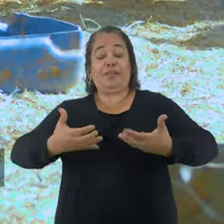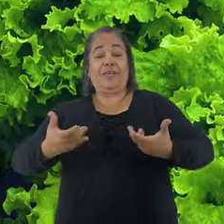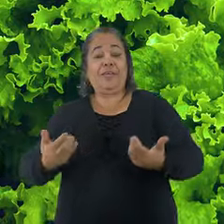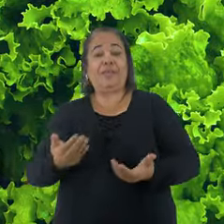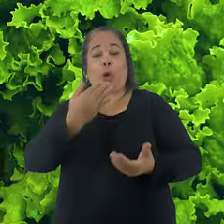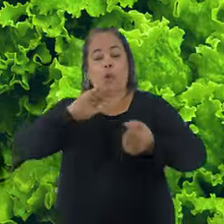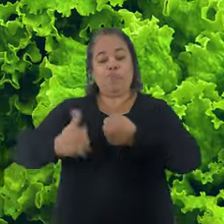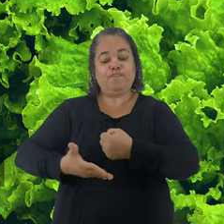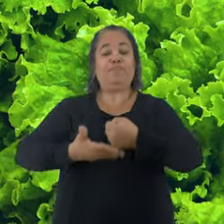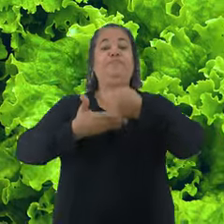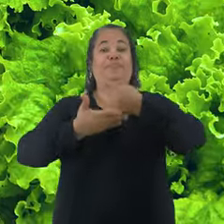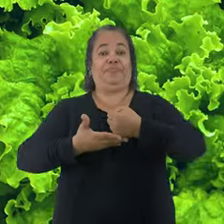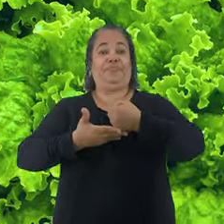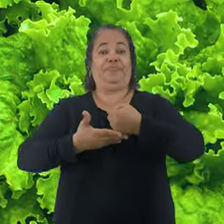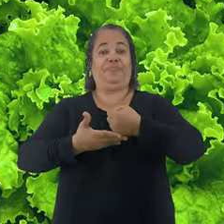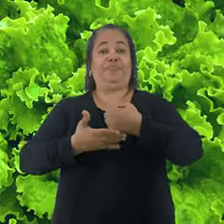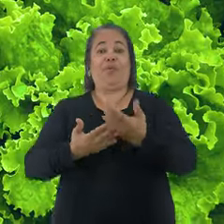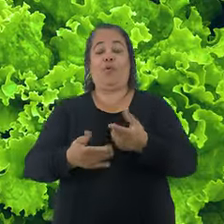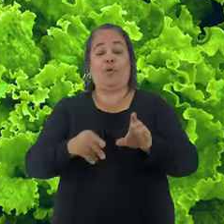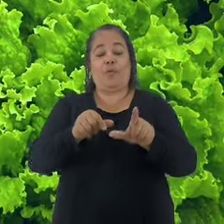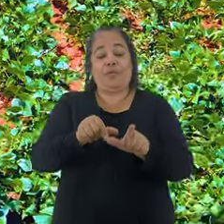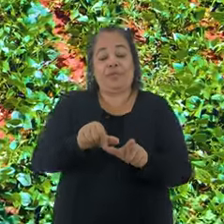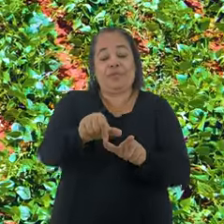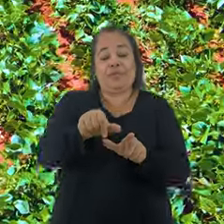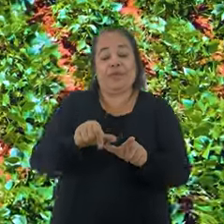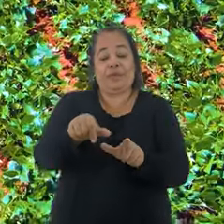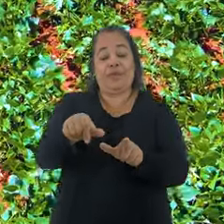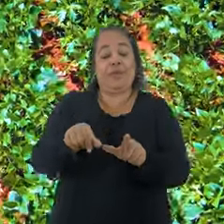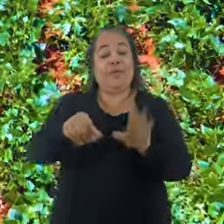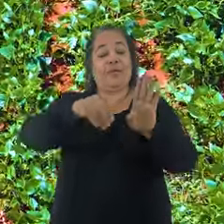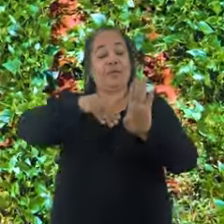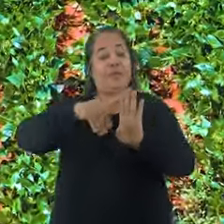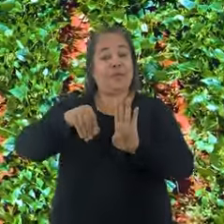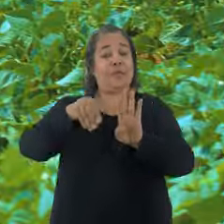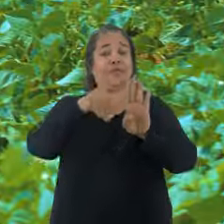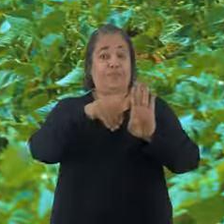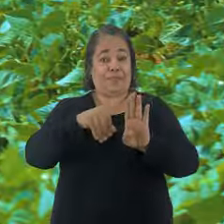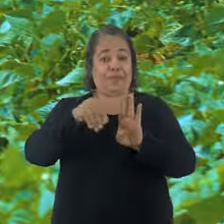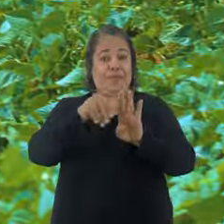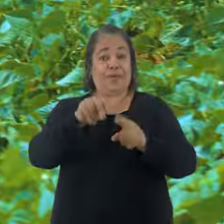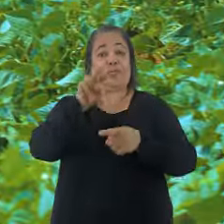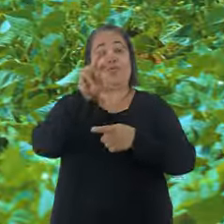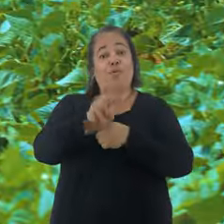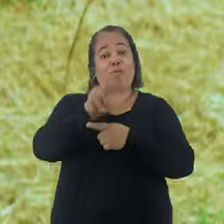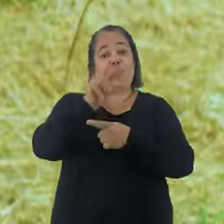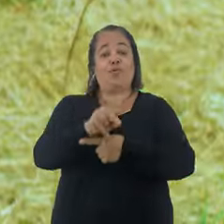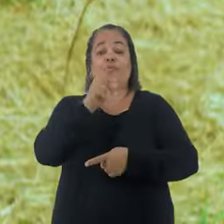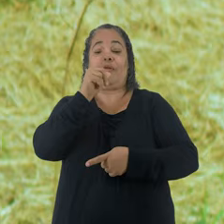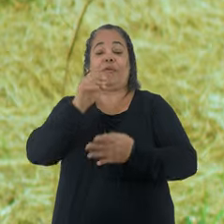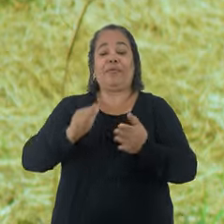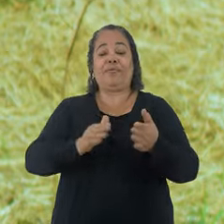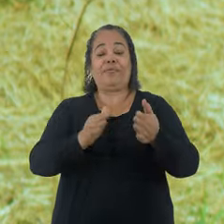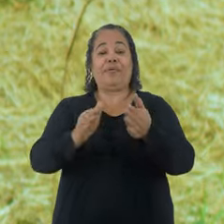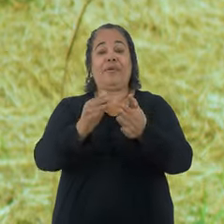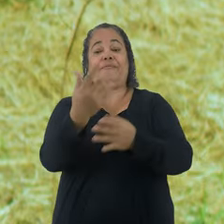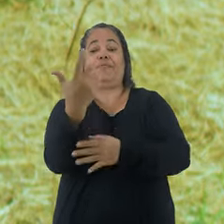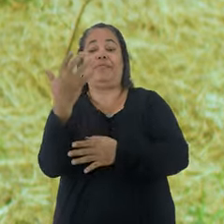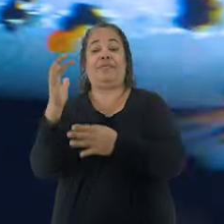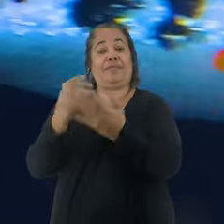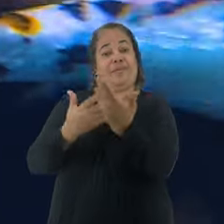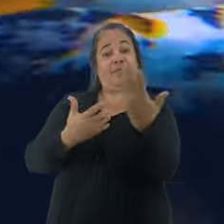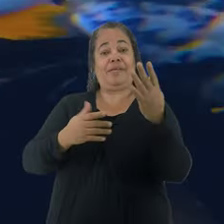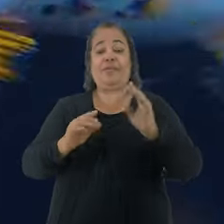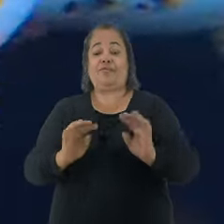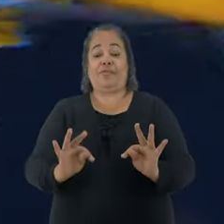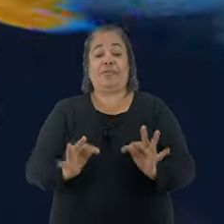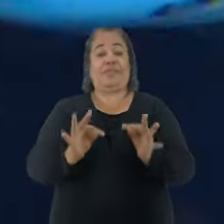produz nossos alimentos de forma sustentável, como nas hortas, com o pó de basalto, preservação de matas